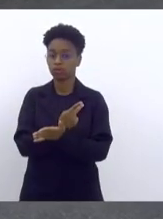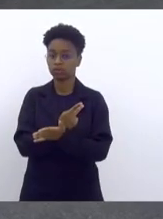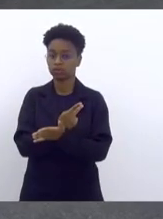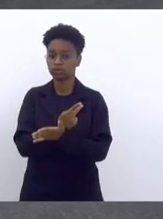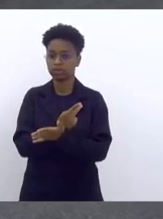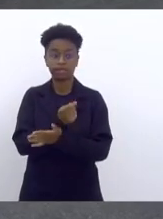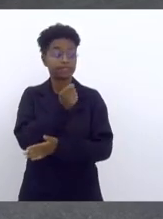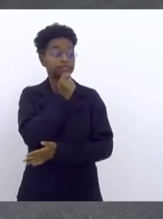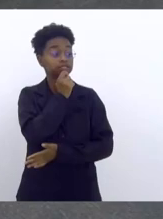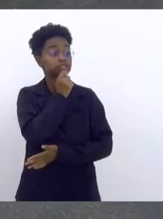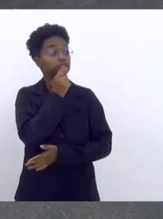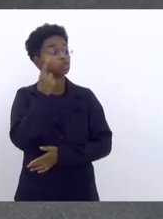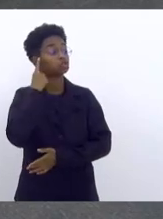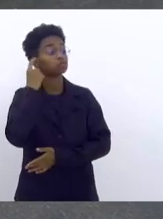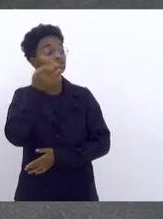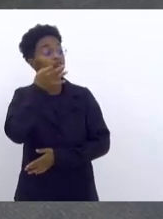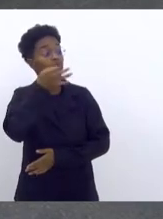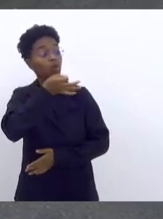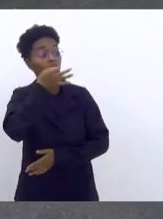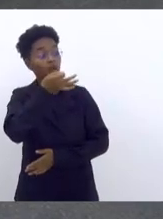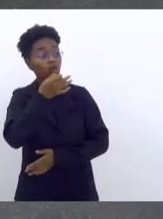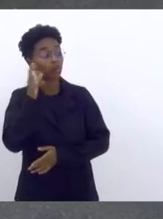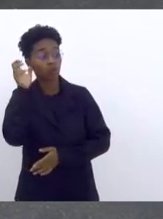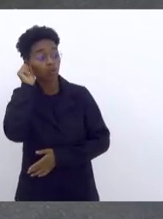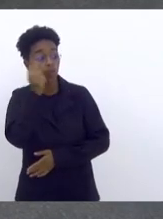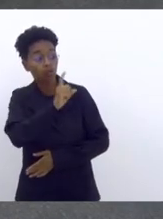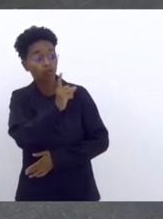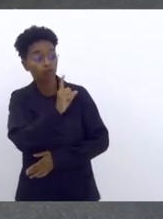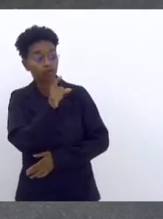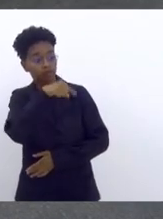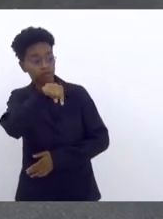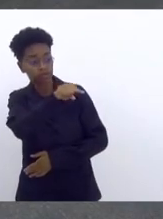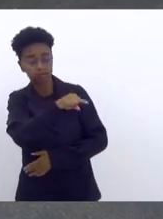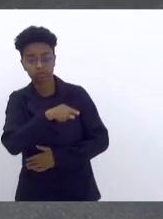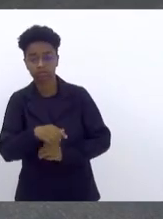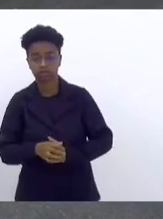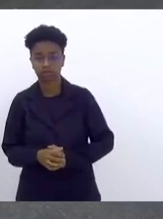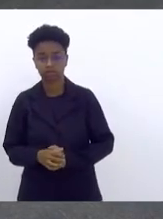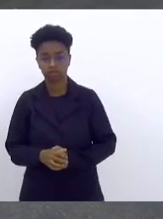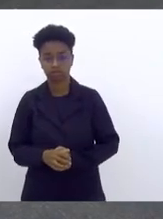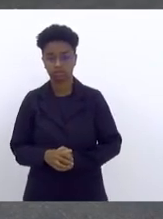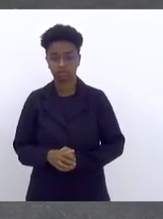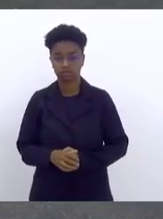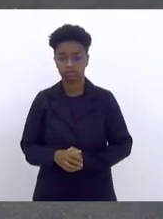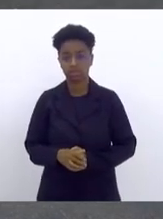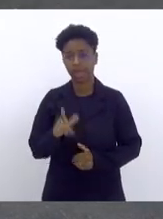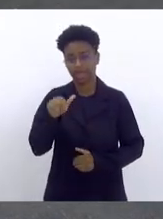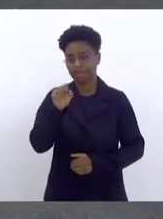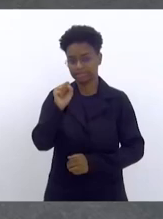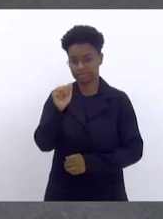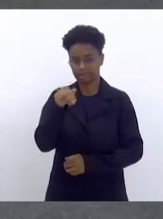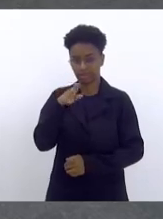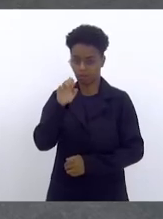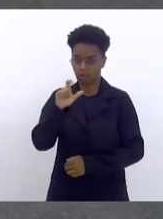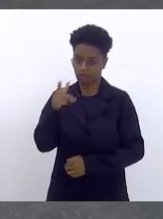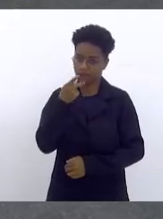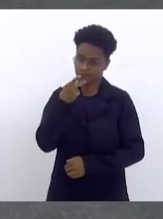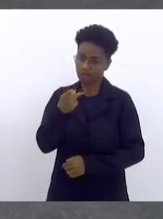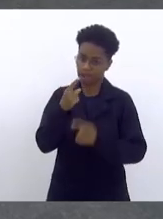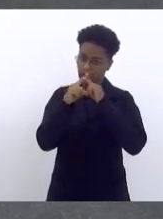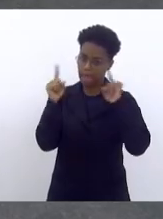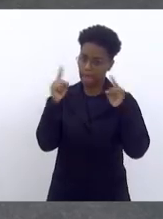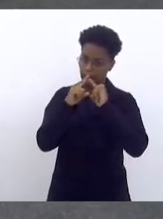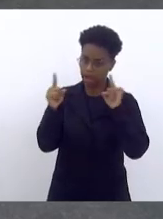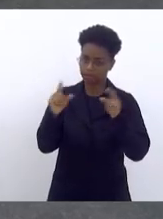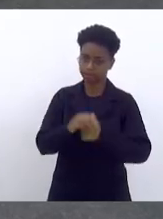sem som, não estamos ouvindo aí a sessão. É o Samuel Malafaia que está reclamando.